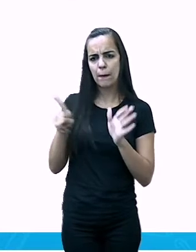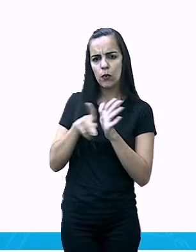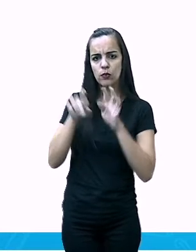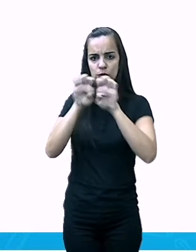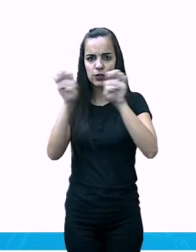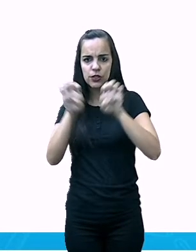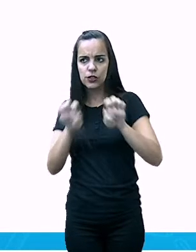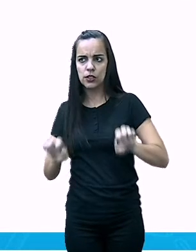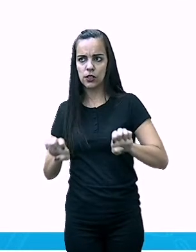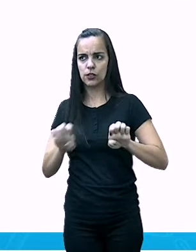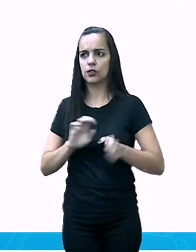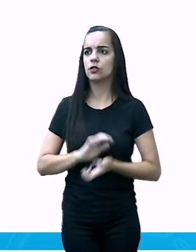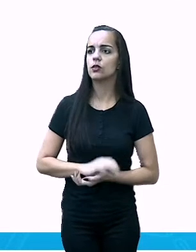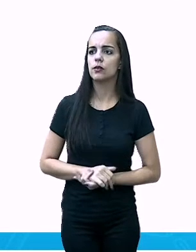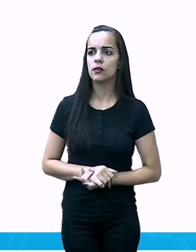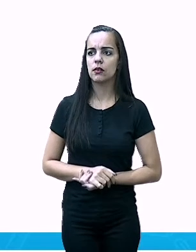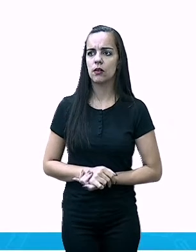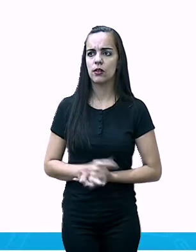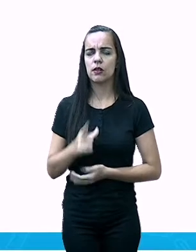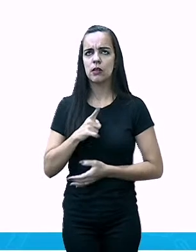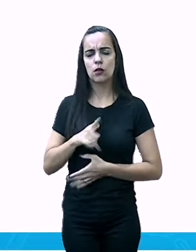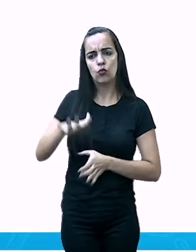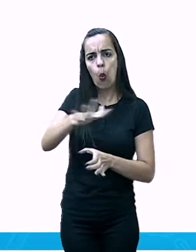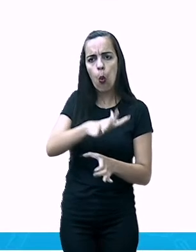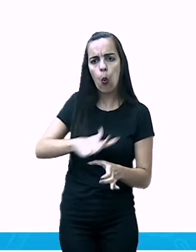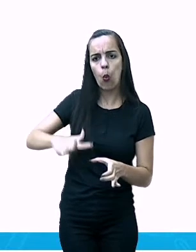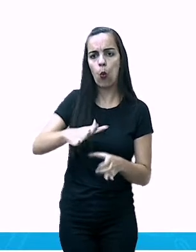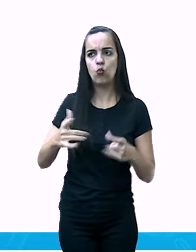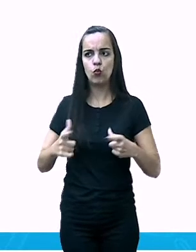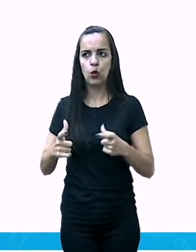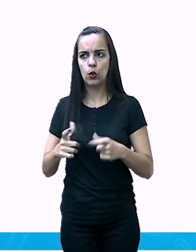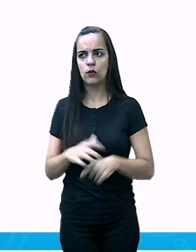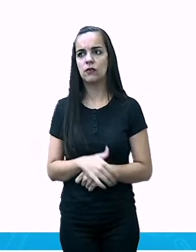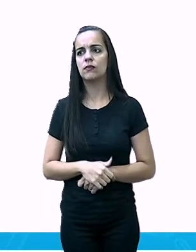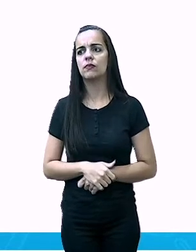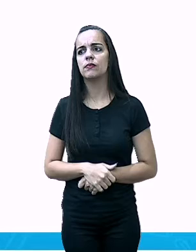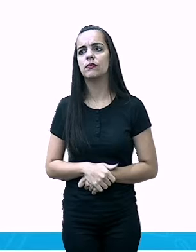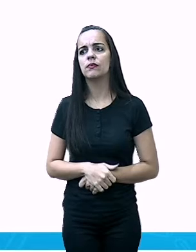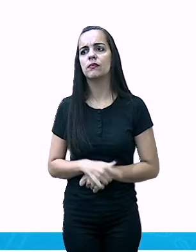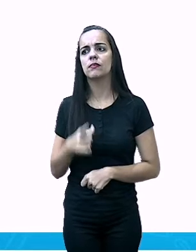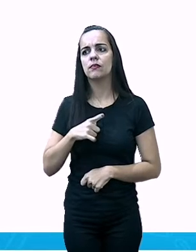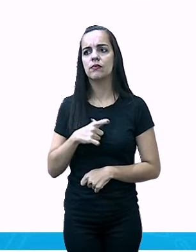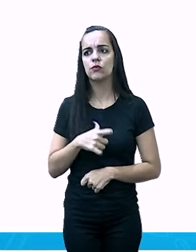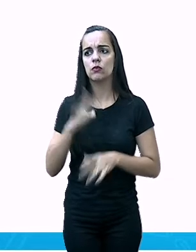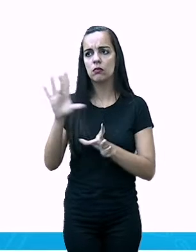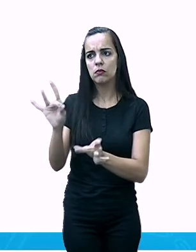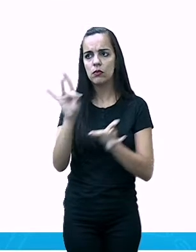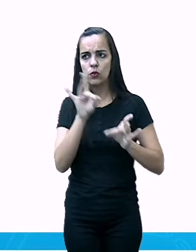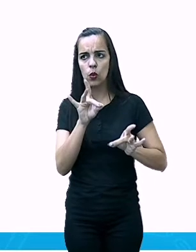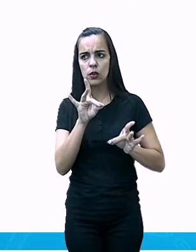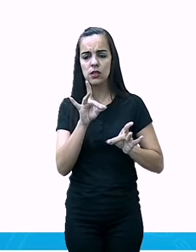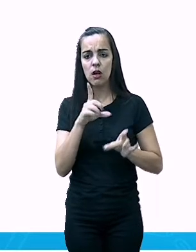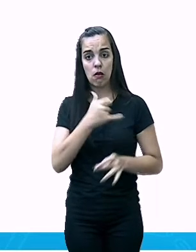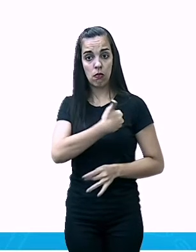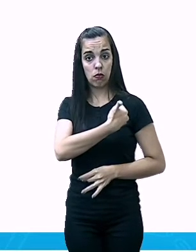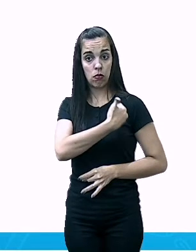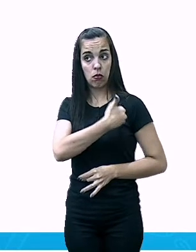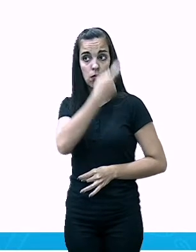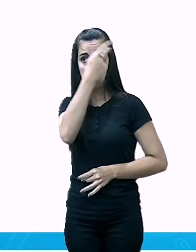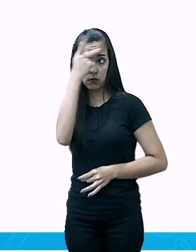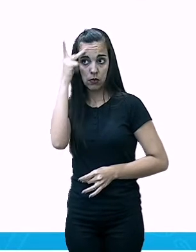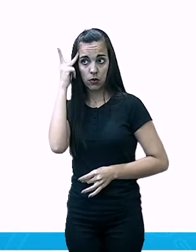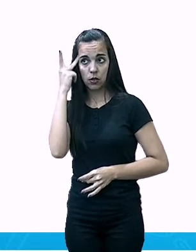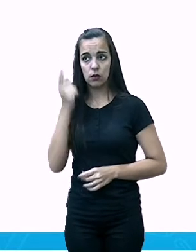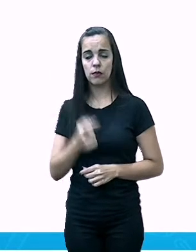Você vai pegar uma determinada área, tá? Vai pegar a idade das pessoas, números